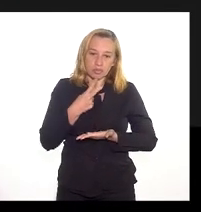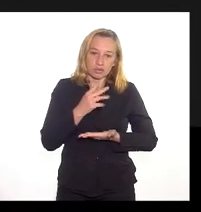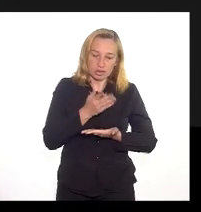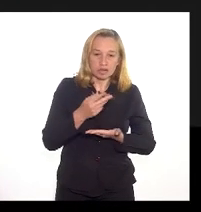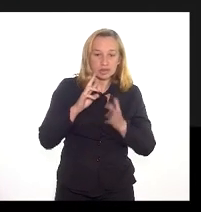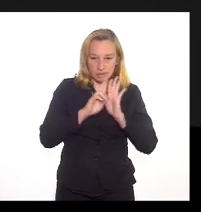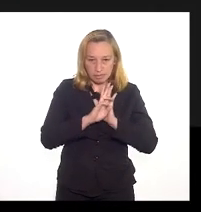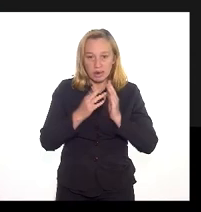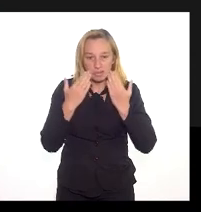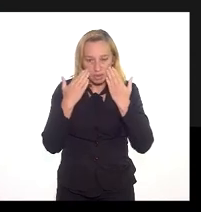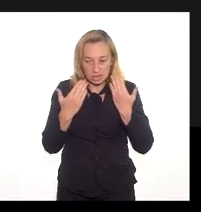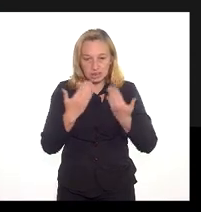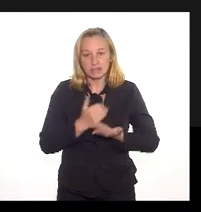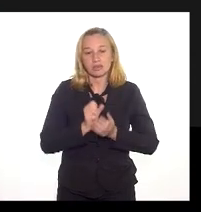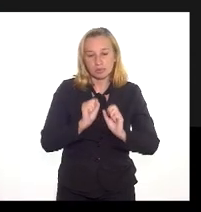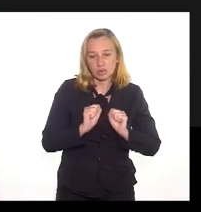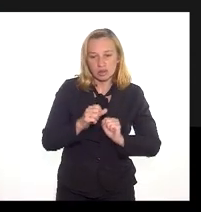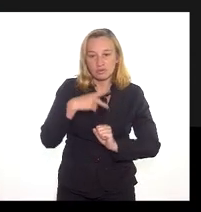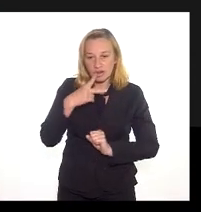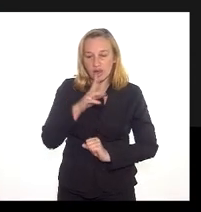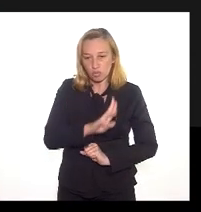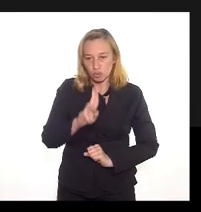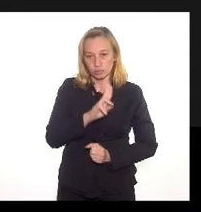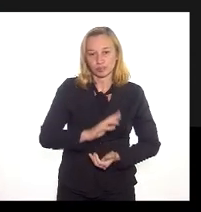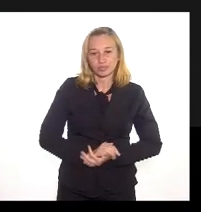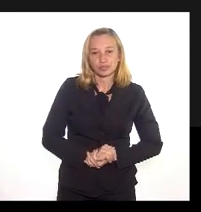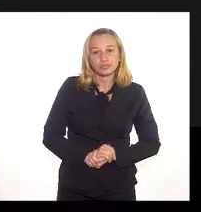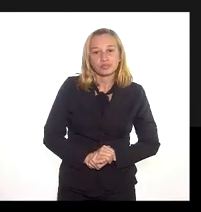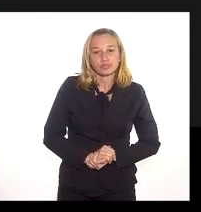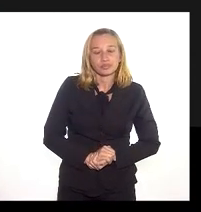se apresente para que possa fazer uso da palavra.